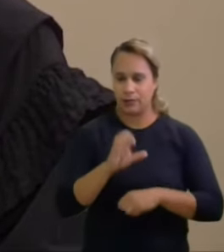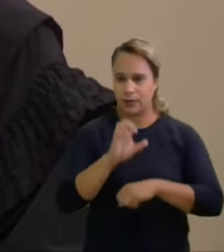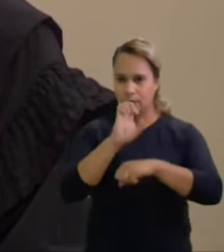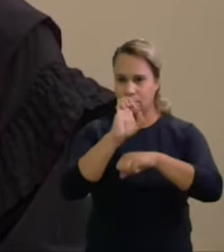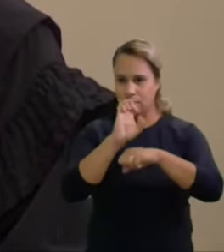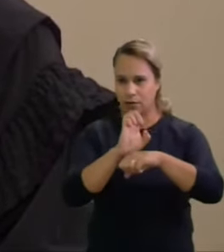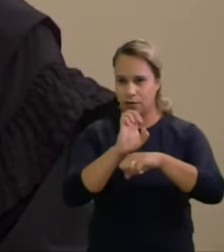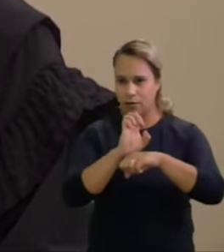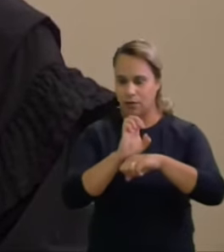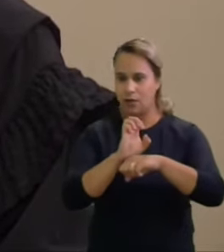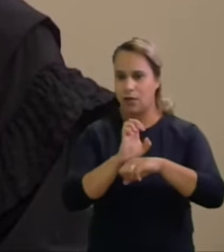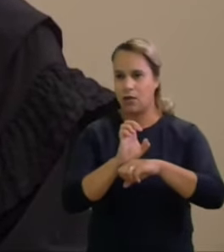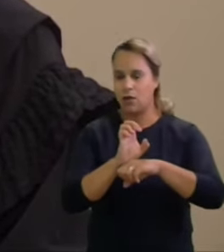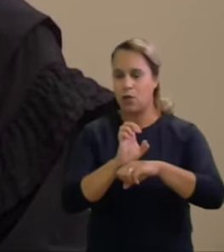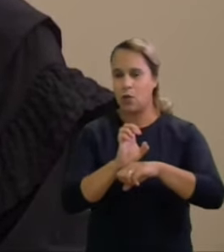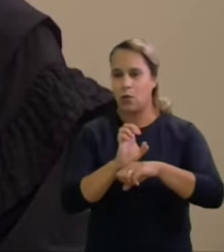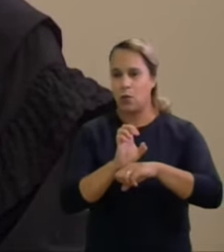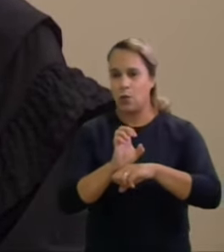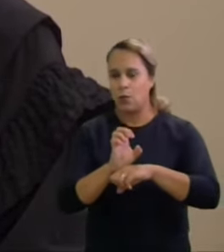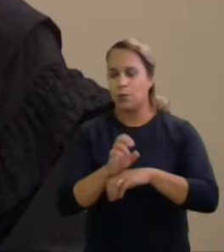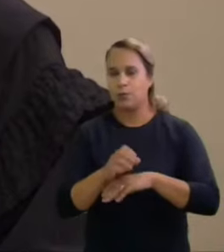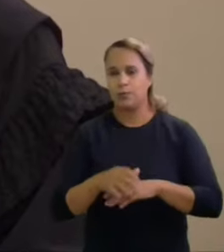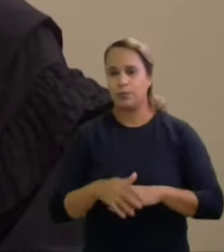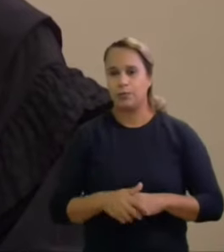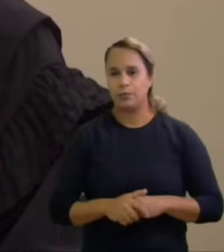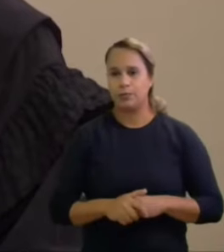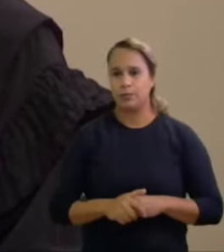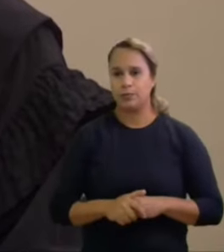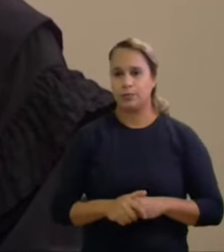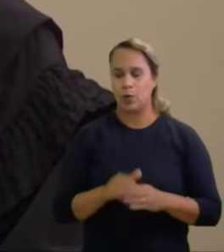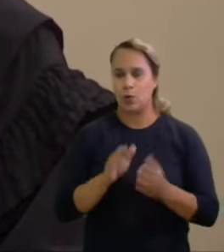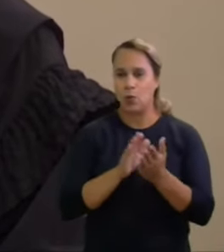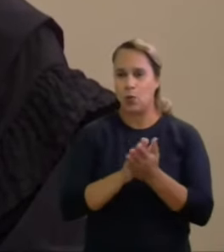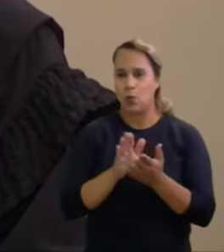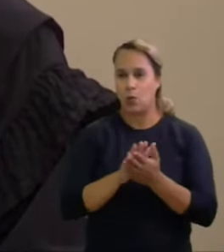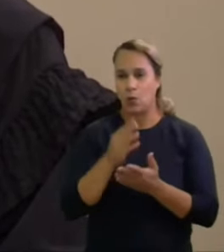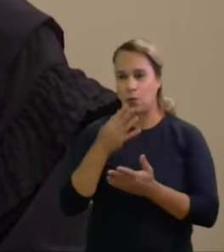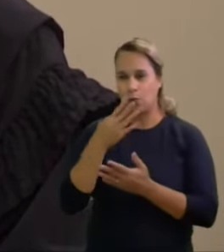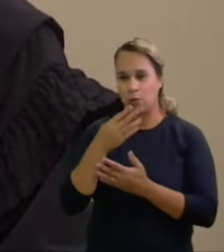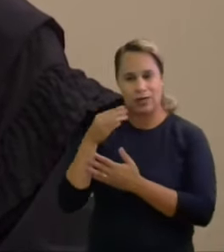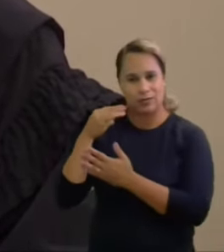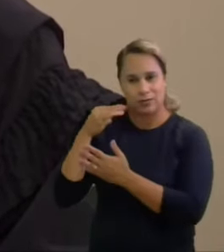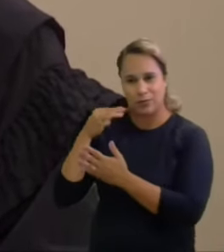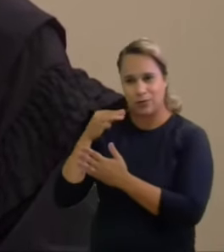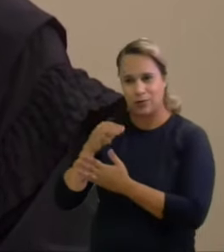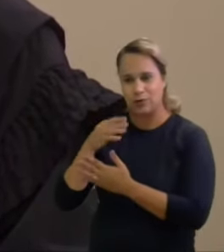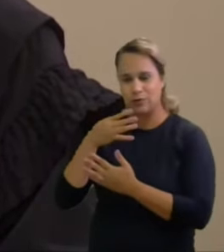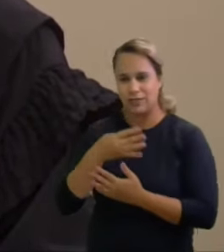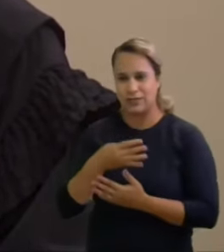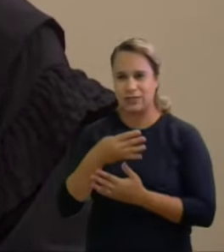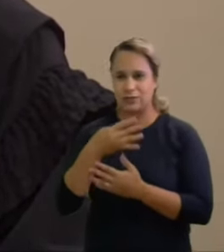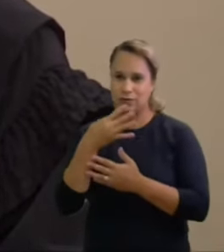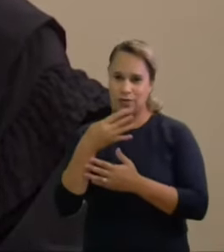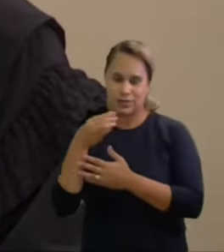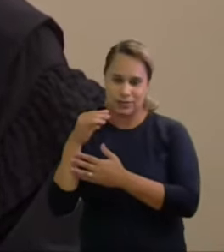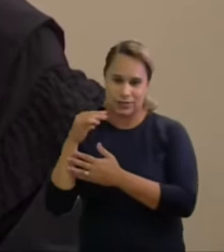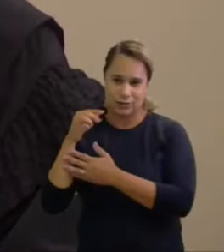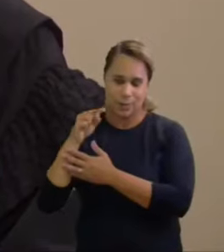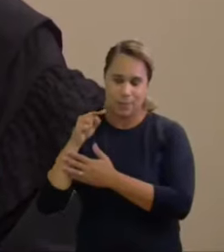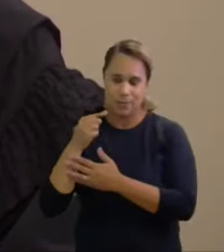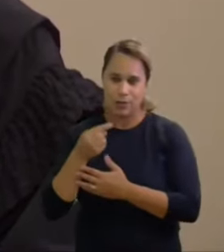candidatos ao cargo de senador nas eleições de 2022 foi de 4.447.201